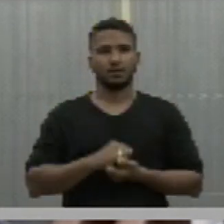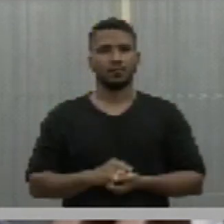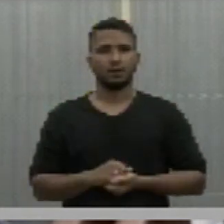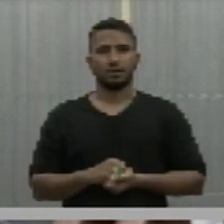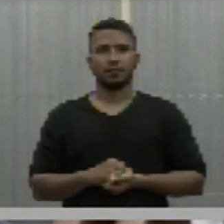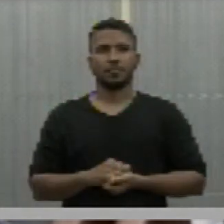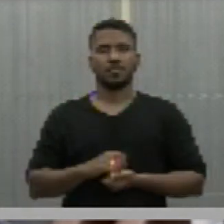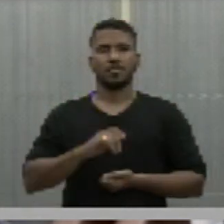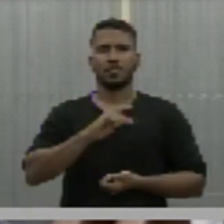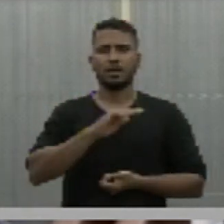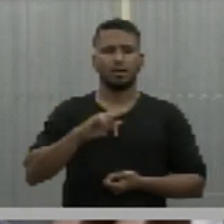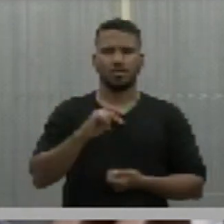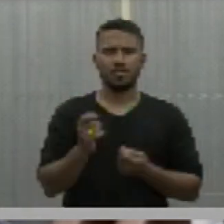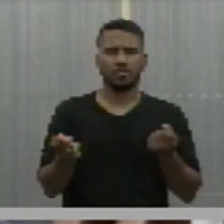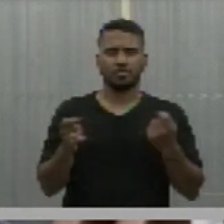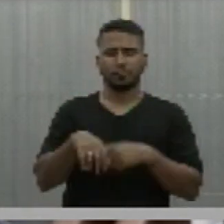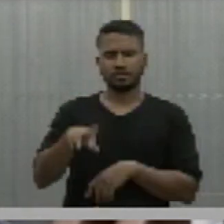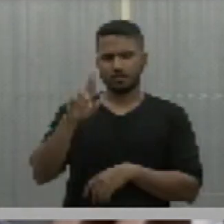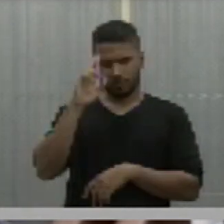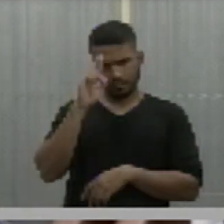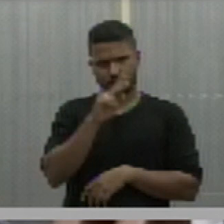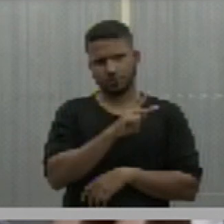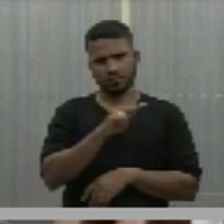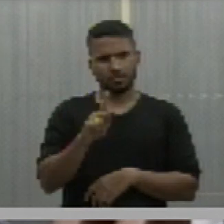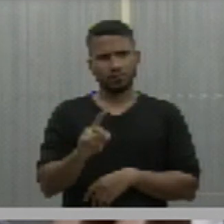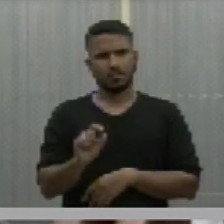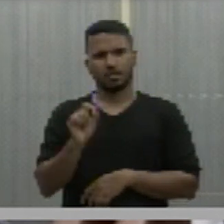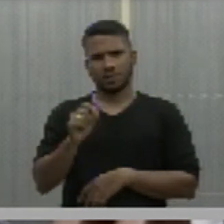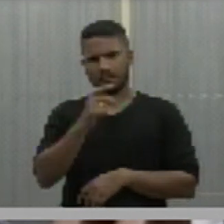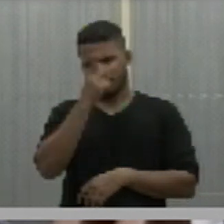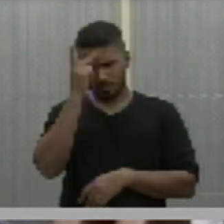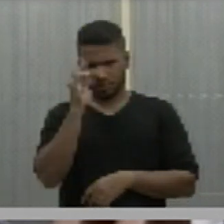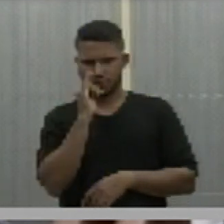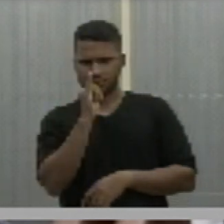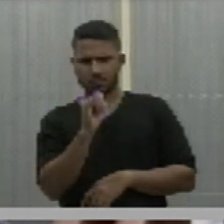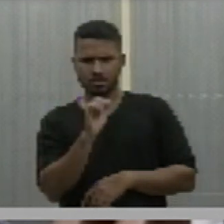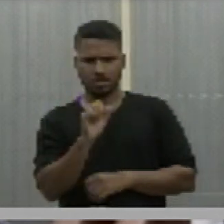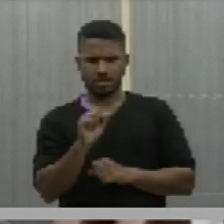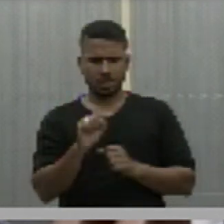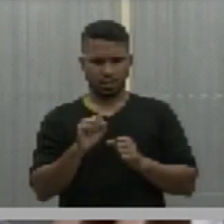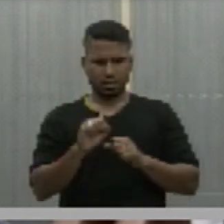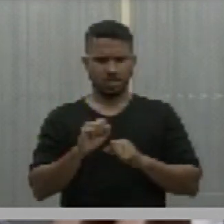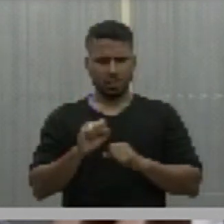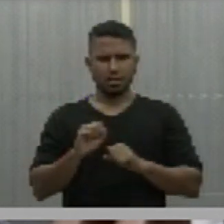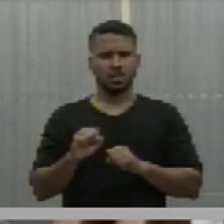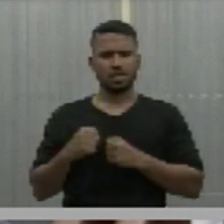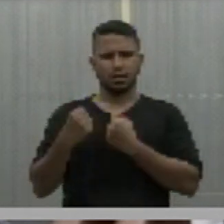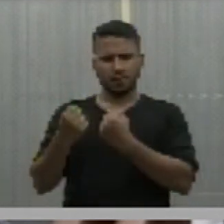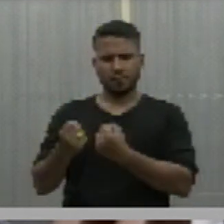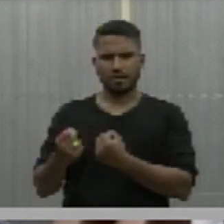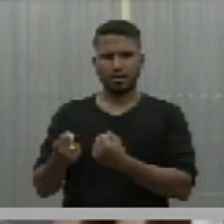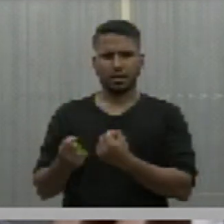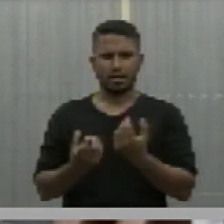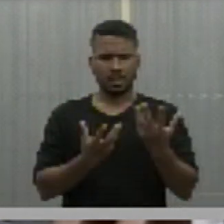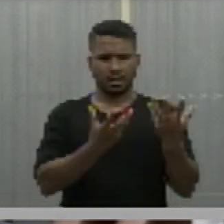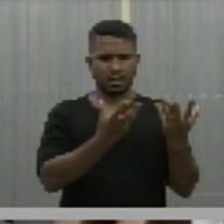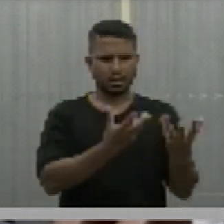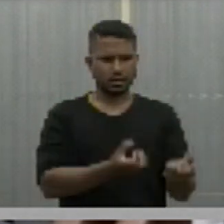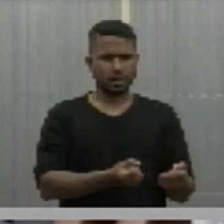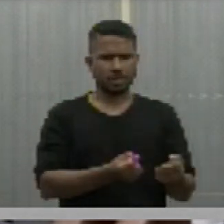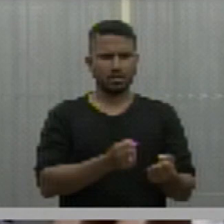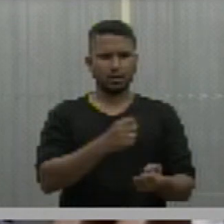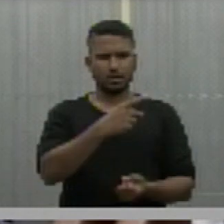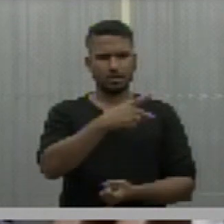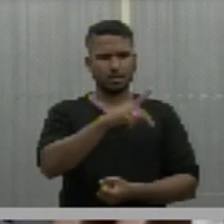Não é possível, Sr. Presidente, que alguém diga que defende a liberdade seja a favor do